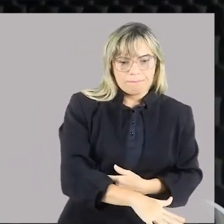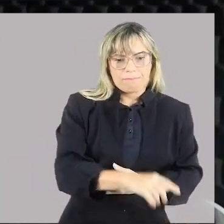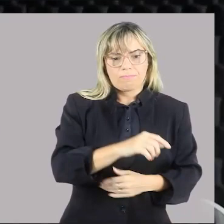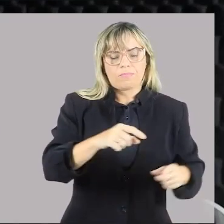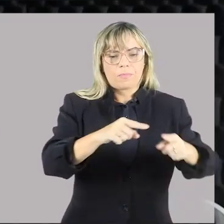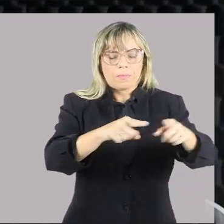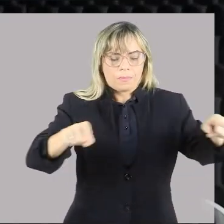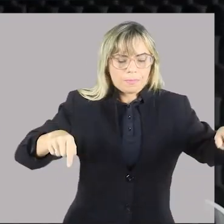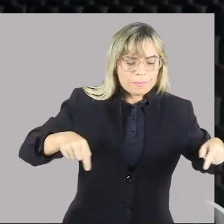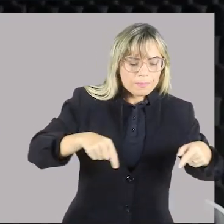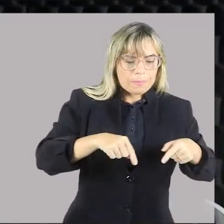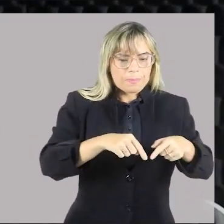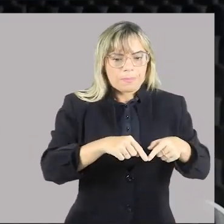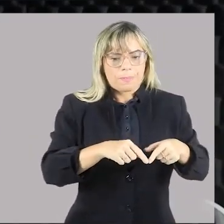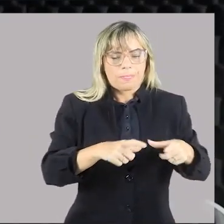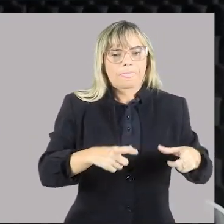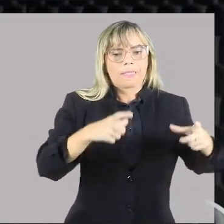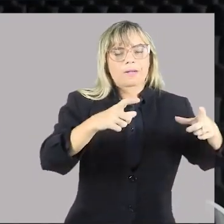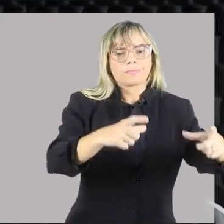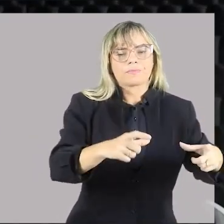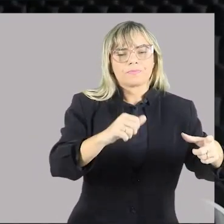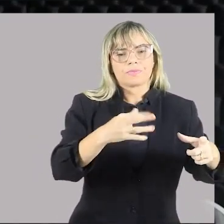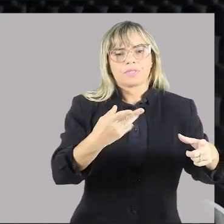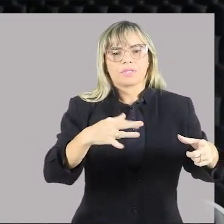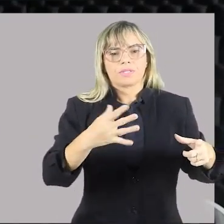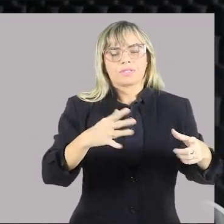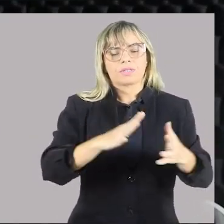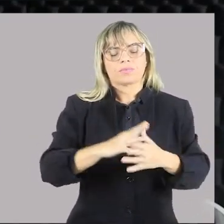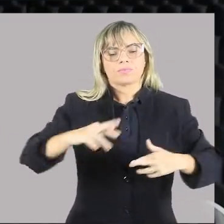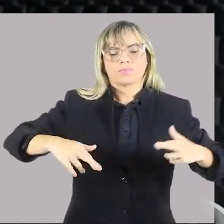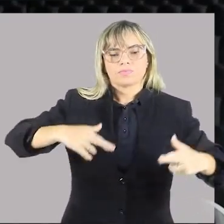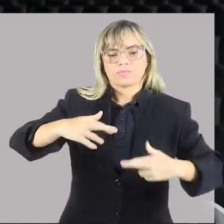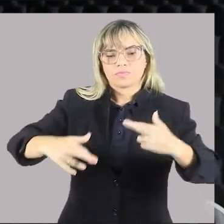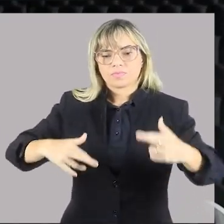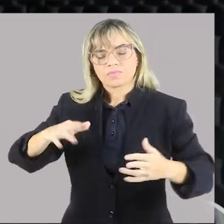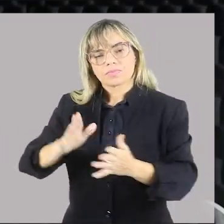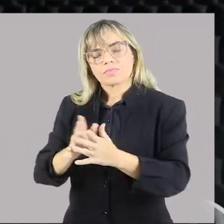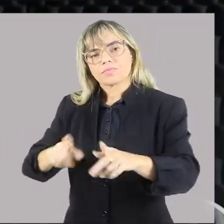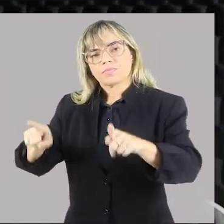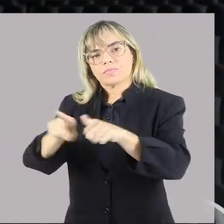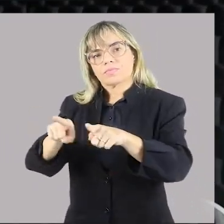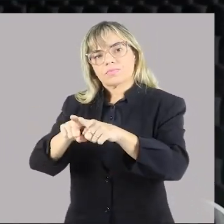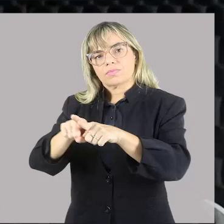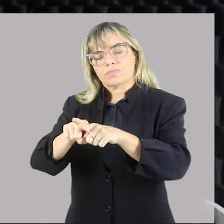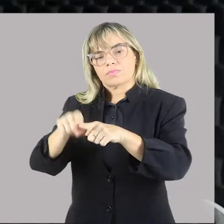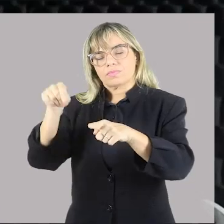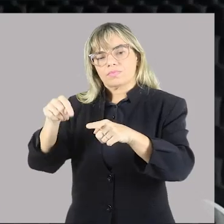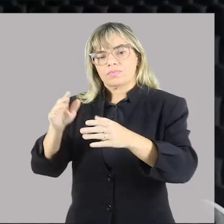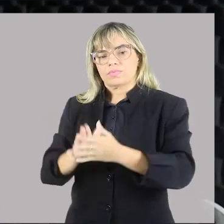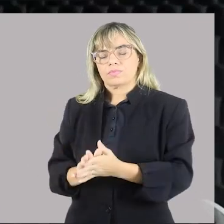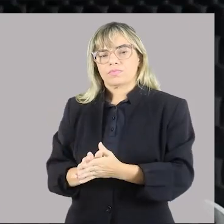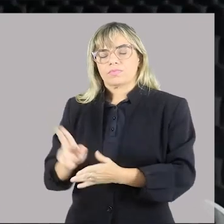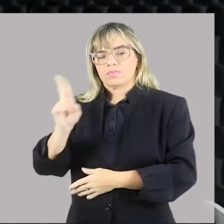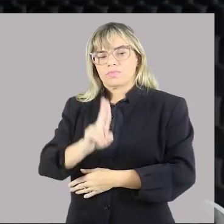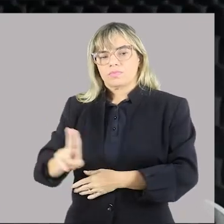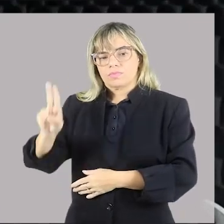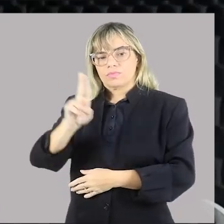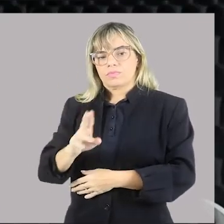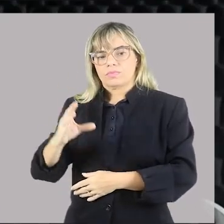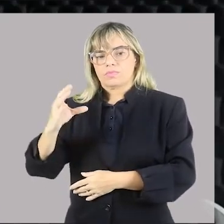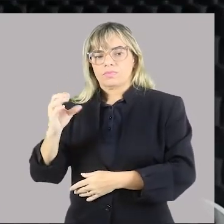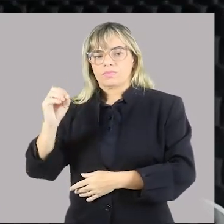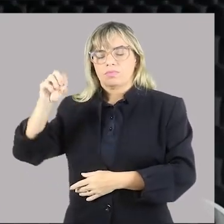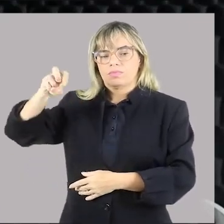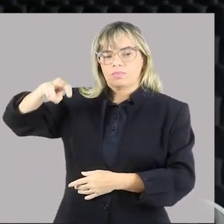sanitários, nós temos as reciclagens, nós temos as compostagens. Quando fizer a